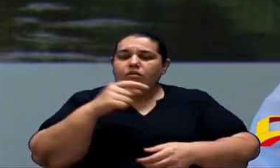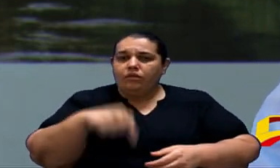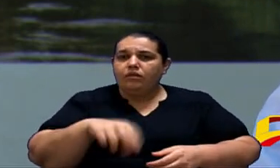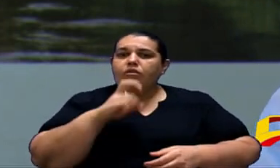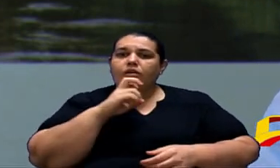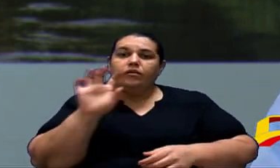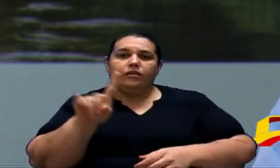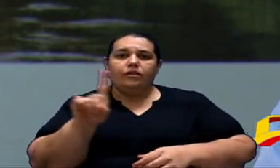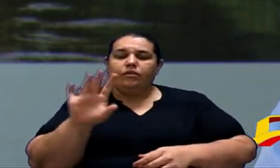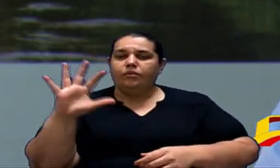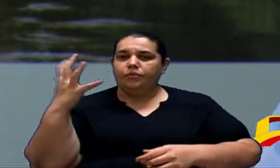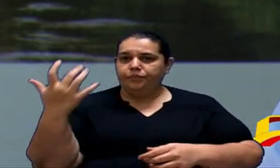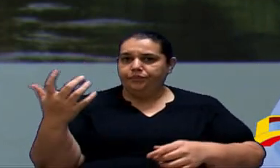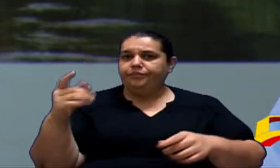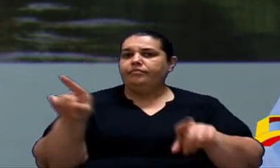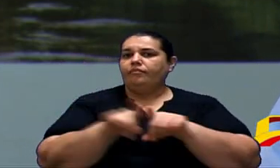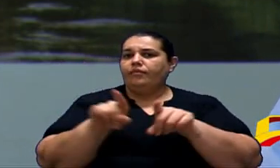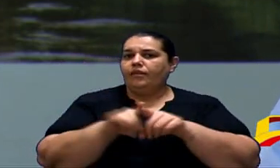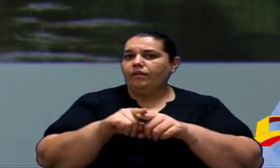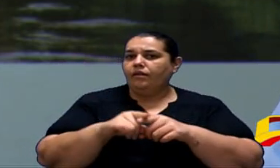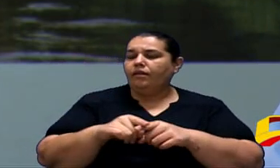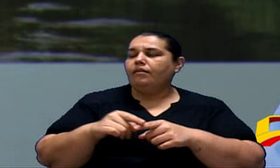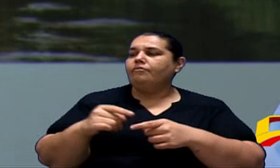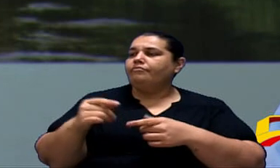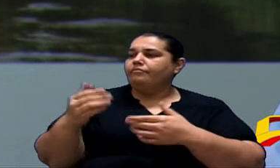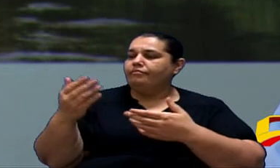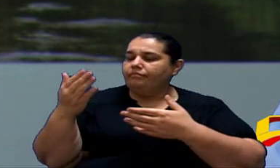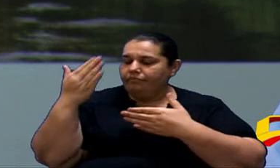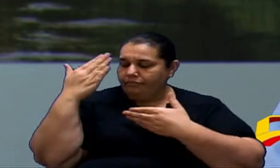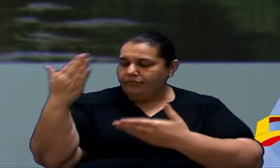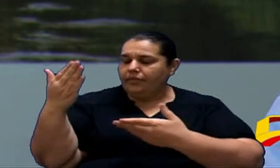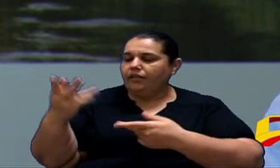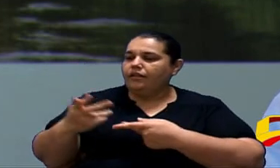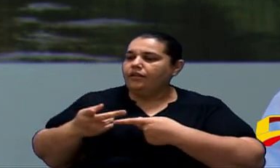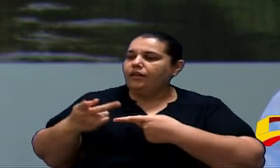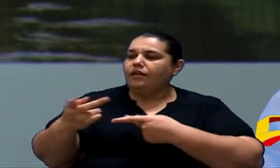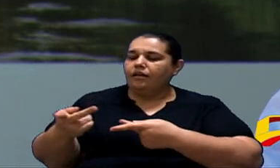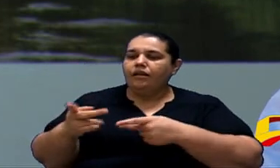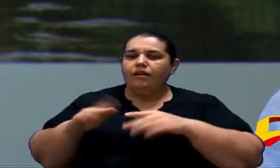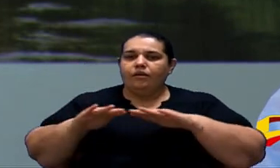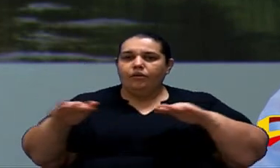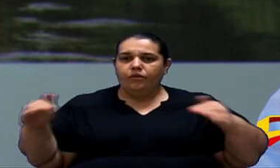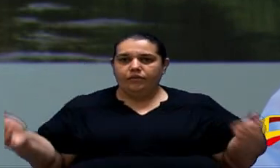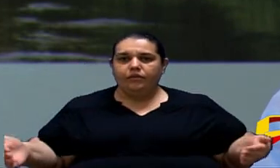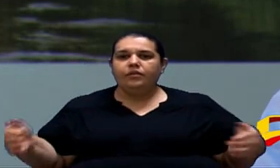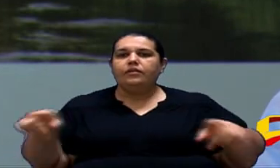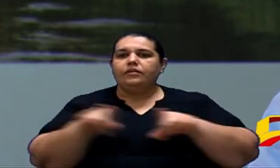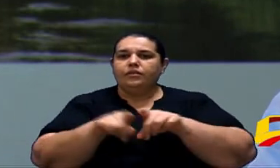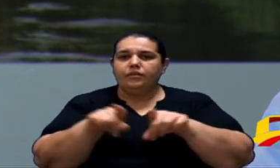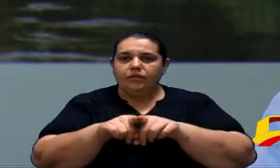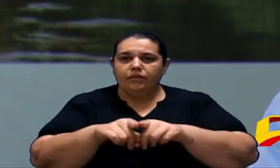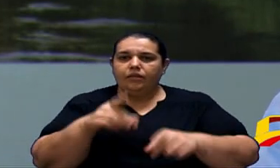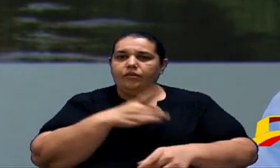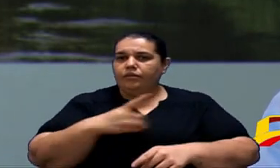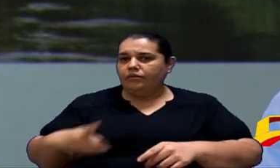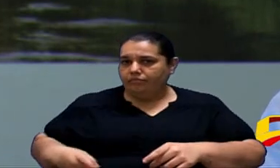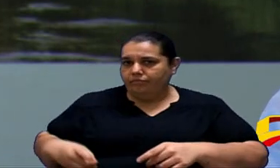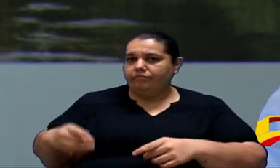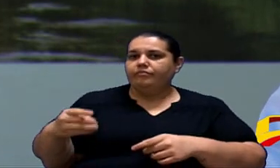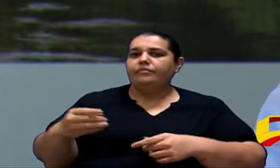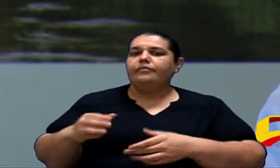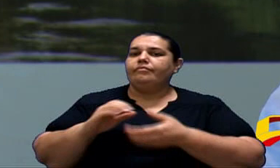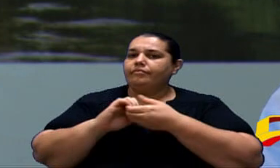Isso Aqui Mas Antes Eu Quero Cumprimentar Aqui Essa Mesa Principal Parabenizando O Vereador Cícero João Cumprimentar O Deputado Cezinha